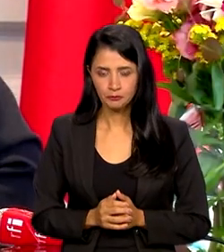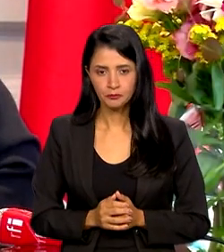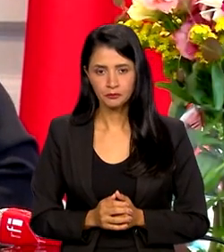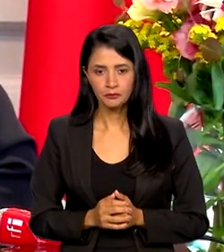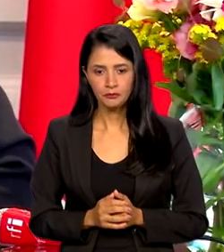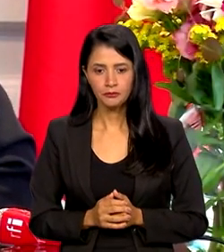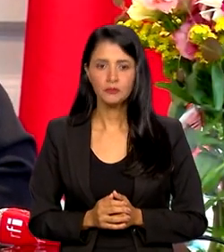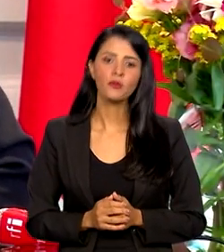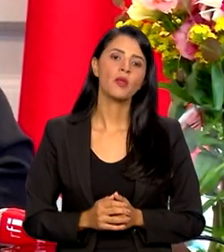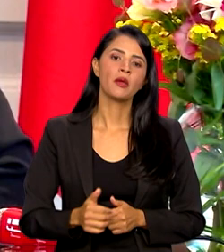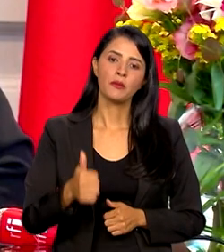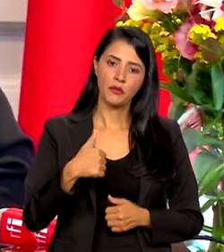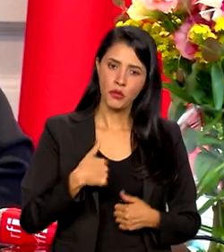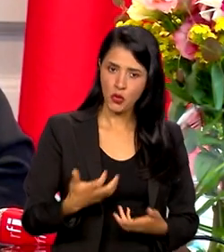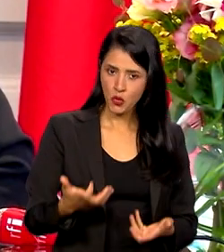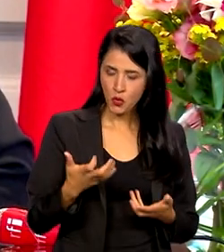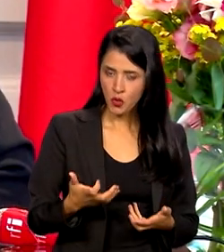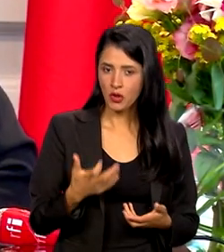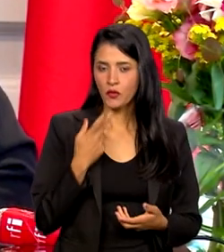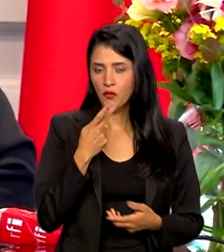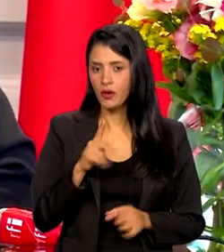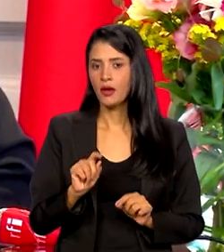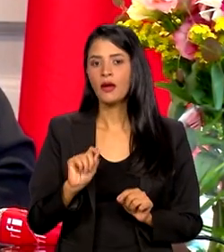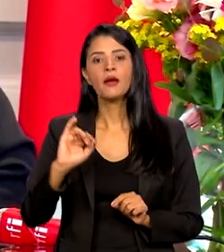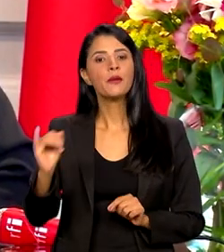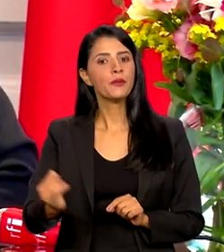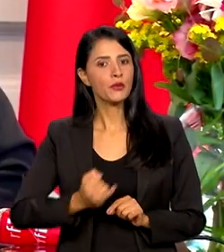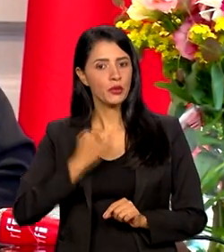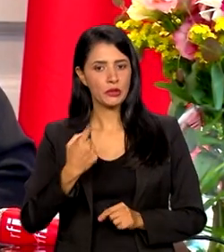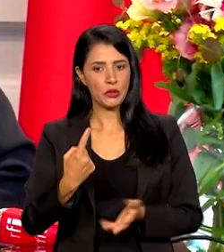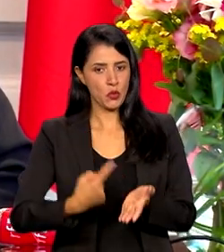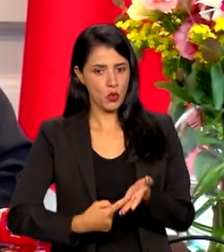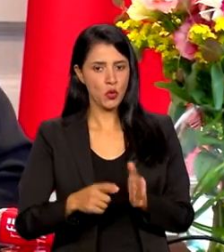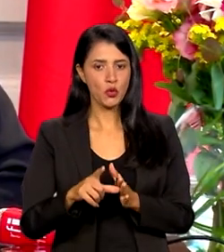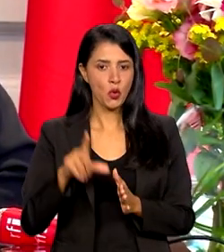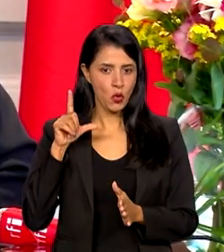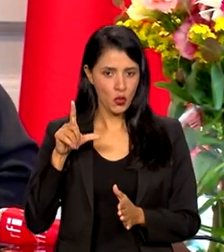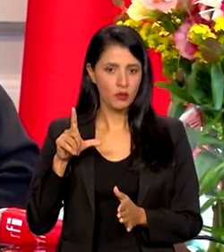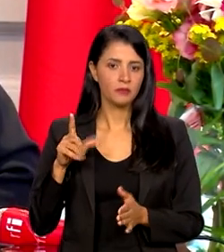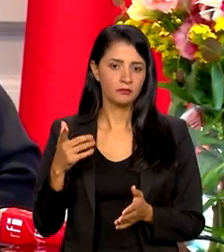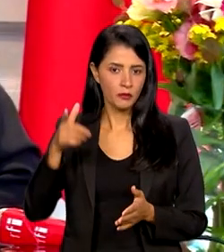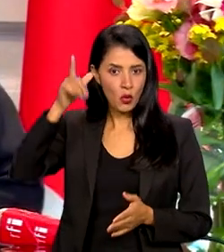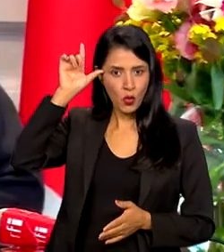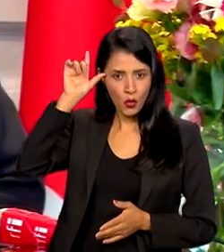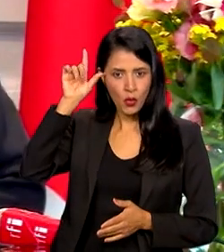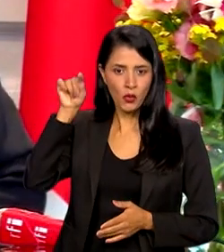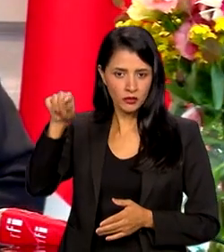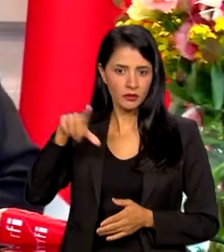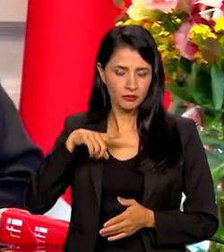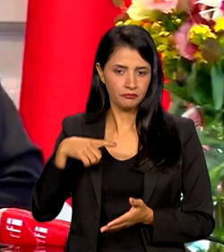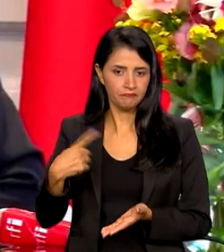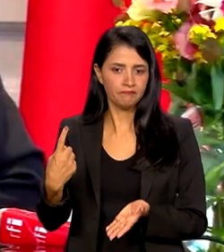reforçar um pouco a importância do acordo de ontem. Primeiro, essa